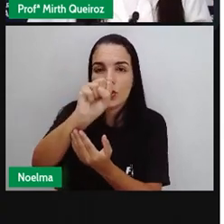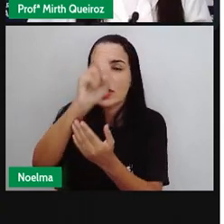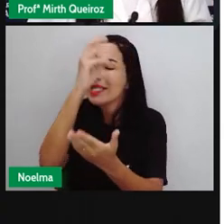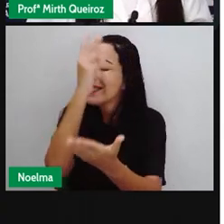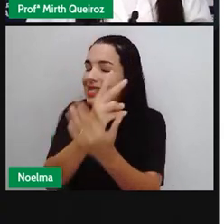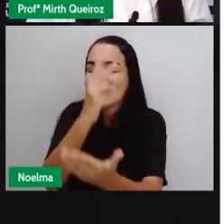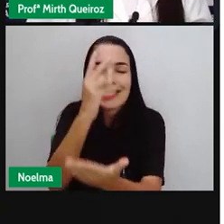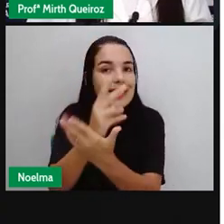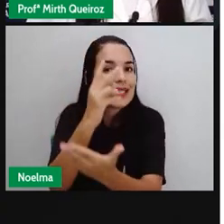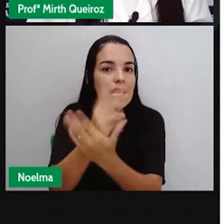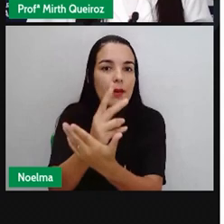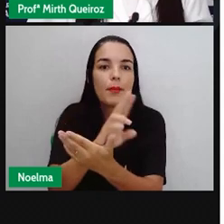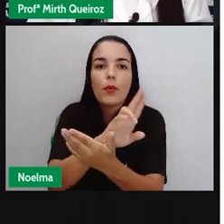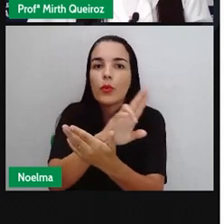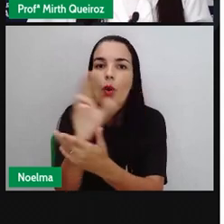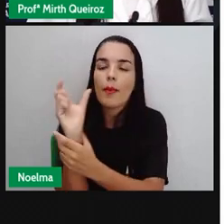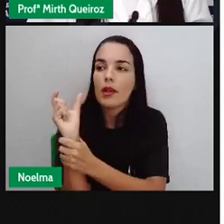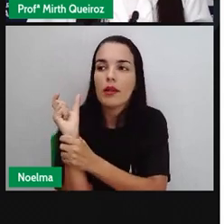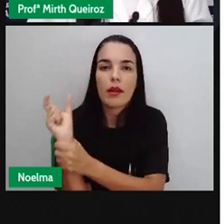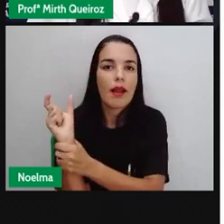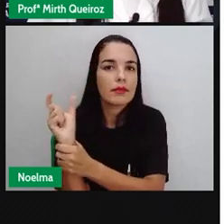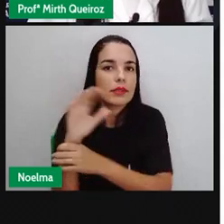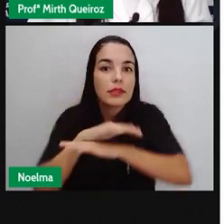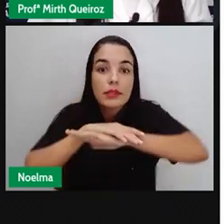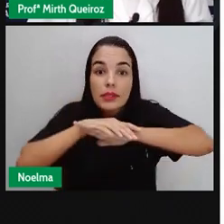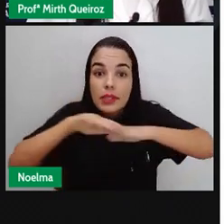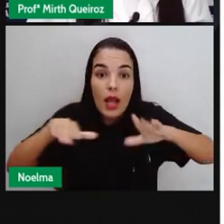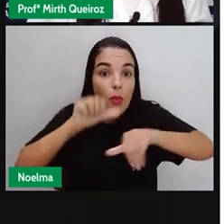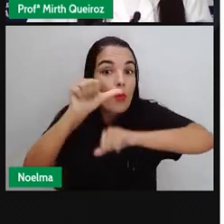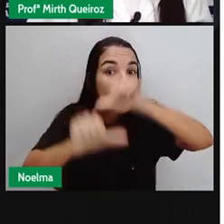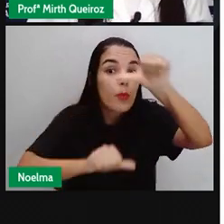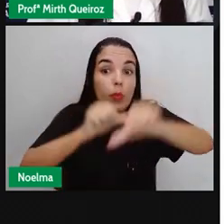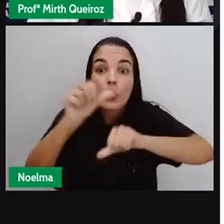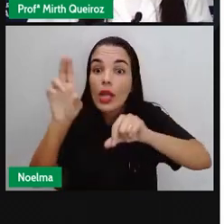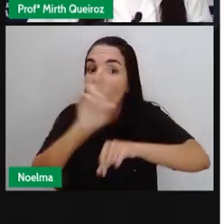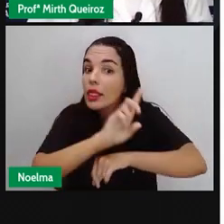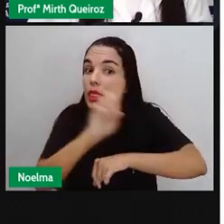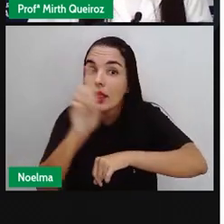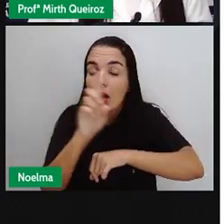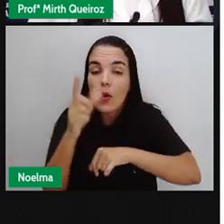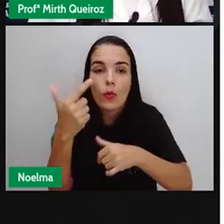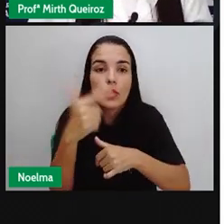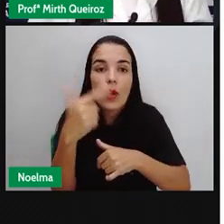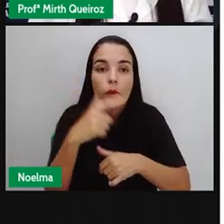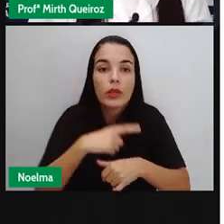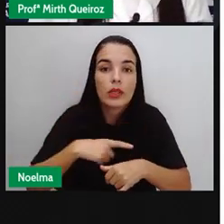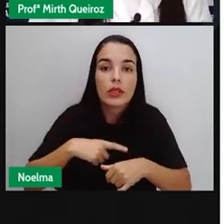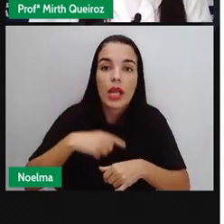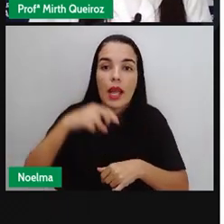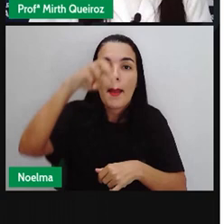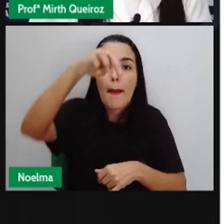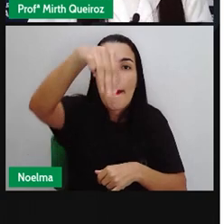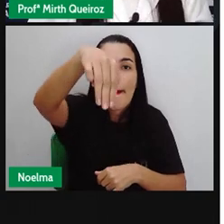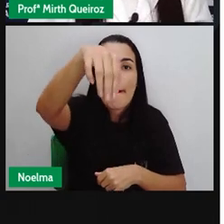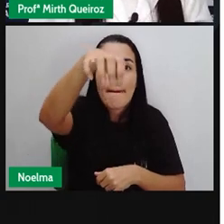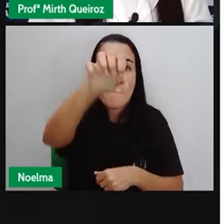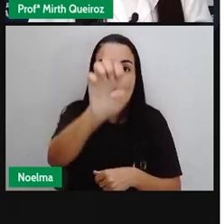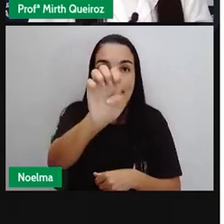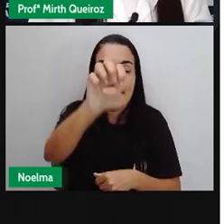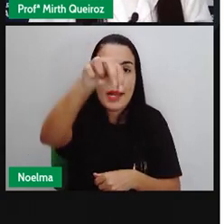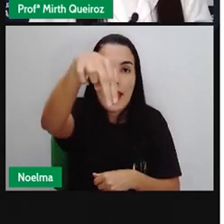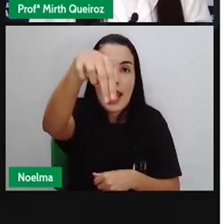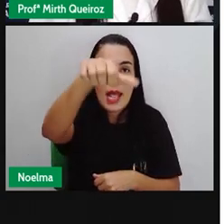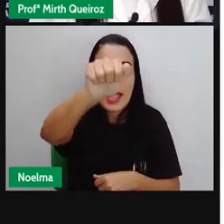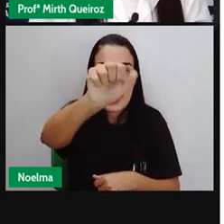Então, menos é uma palavra invariável. O substantivo pode ser masculino ou feminino, que